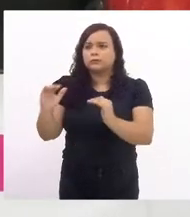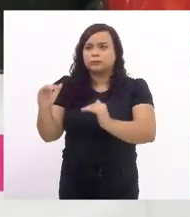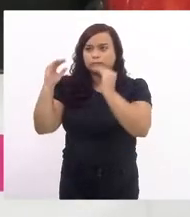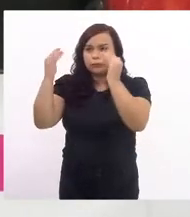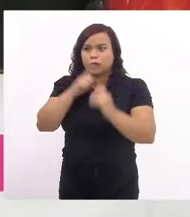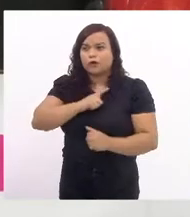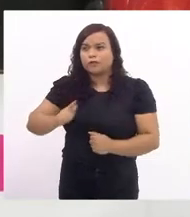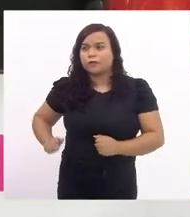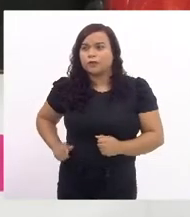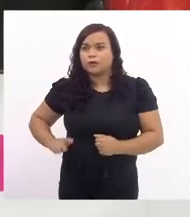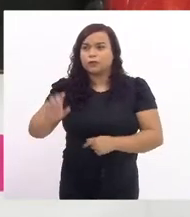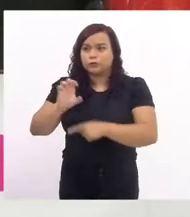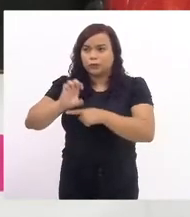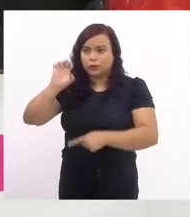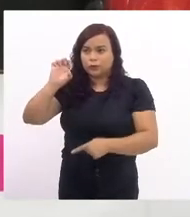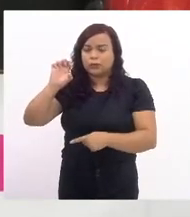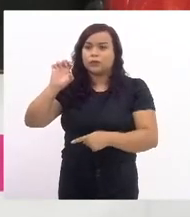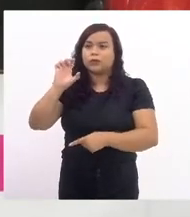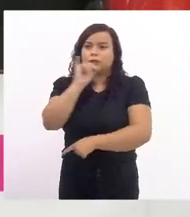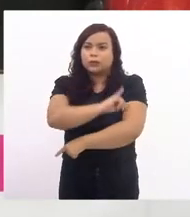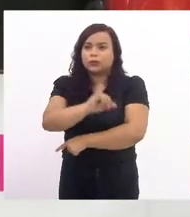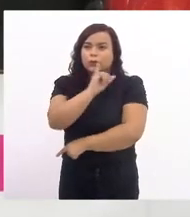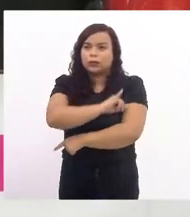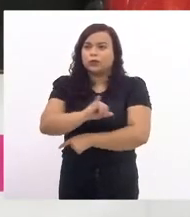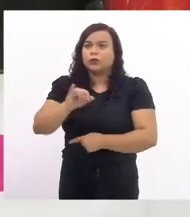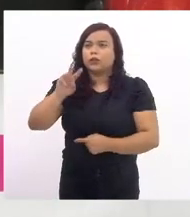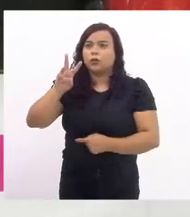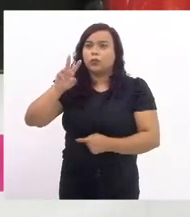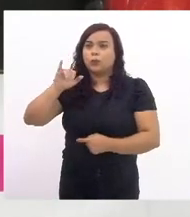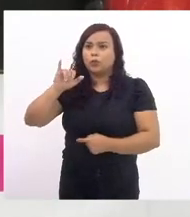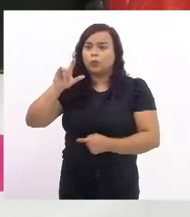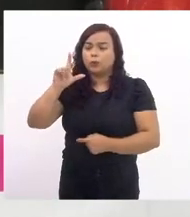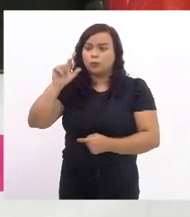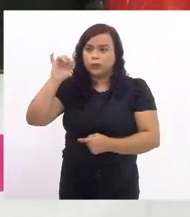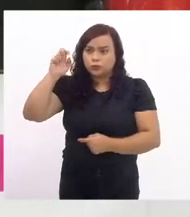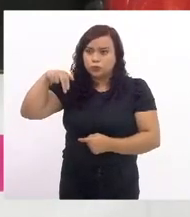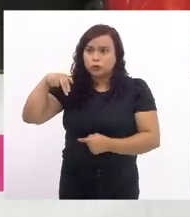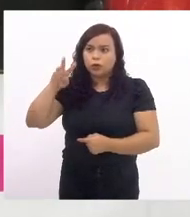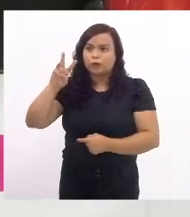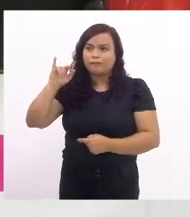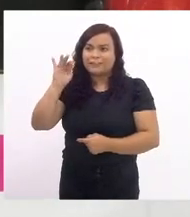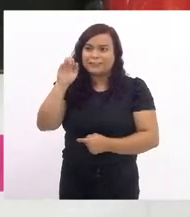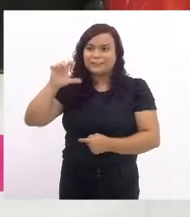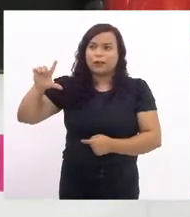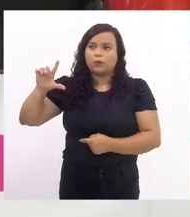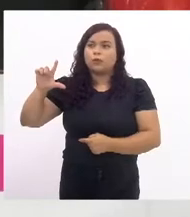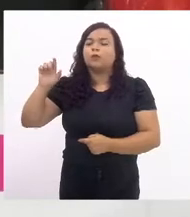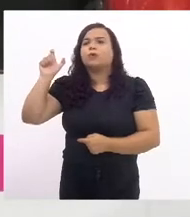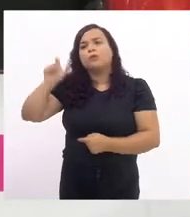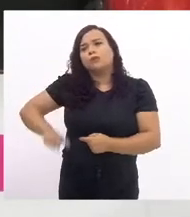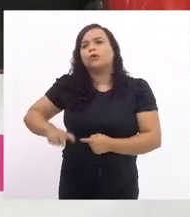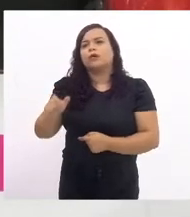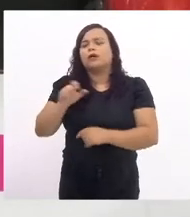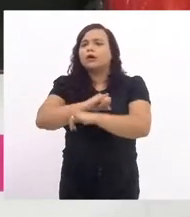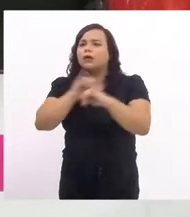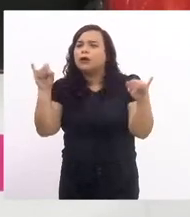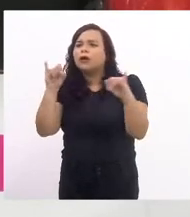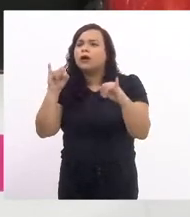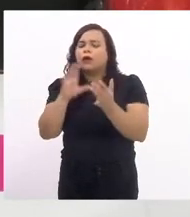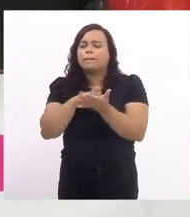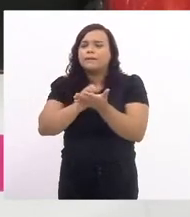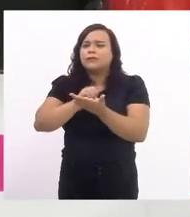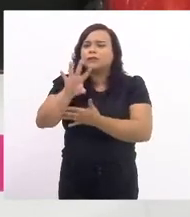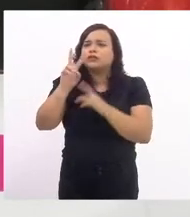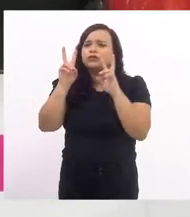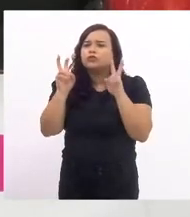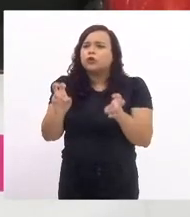governador do estado do Rio de Janeiro, doutor Wilson Witzel, o envio de mensagem dispondo sobre a instalação de uma delegacia